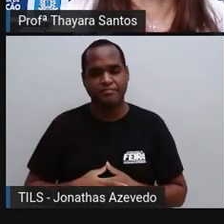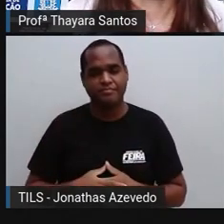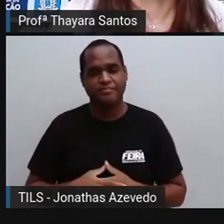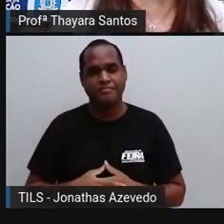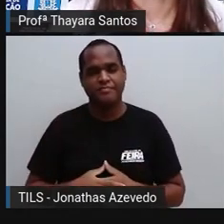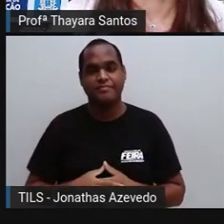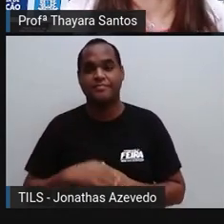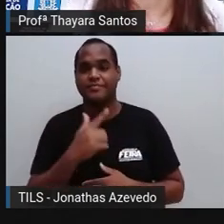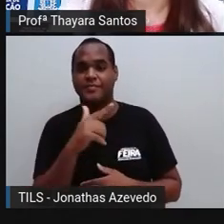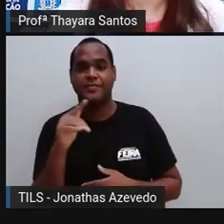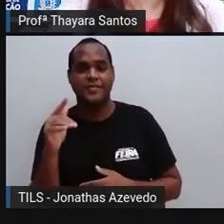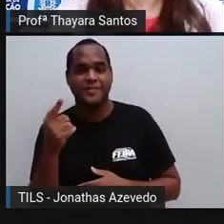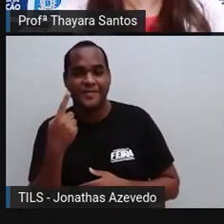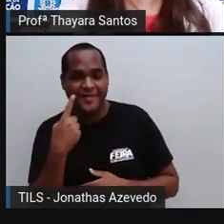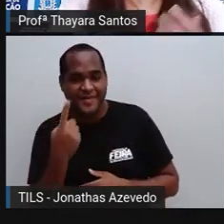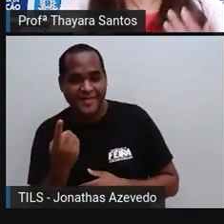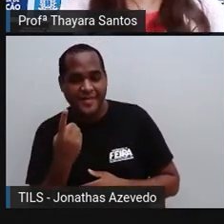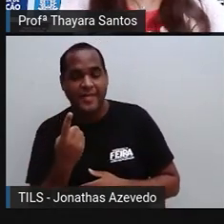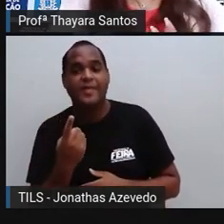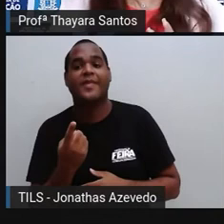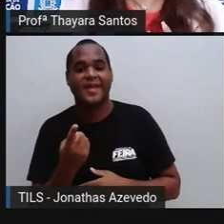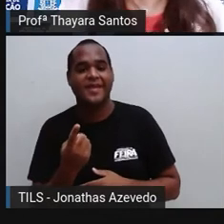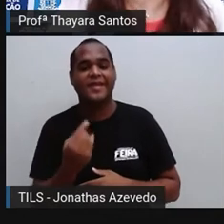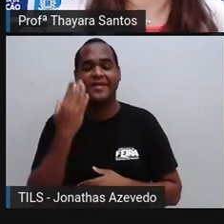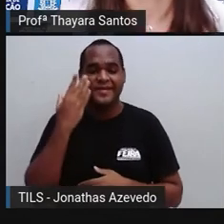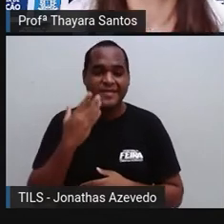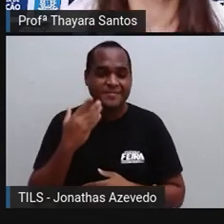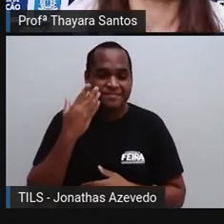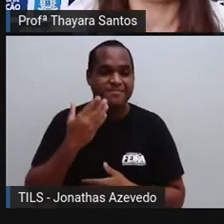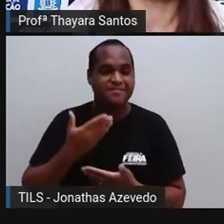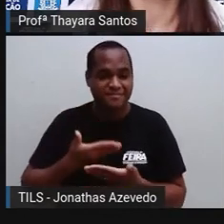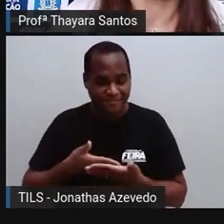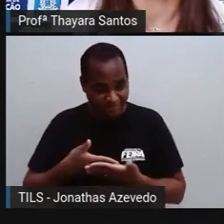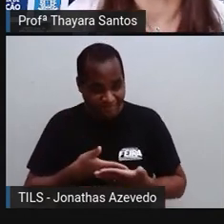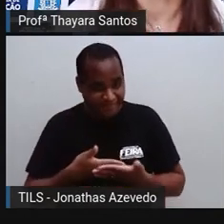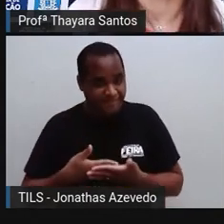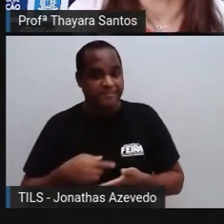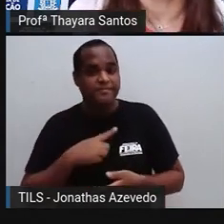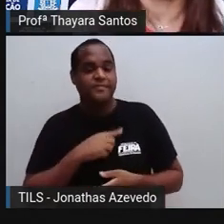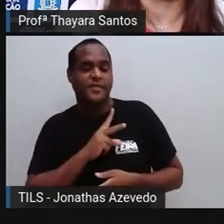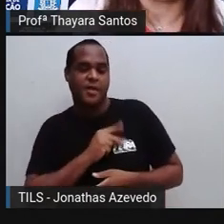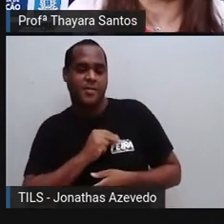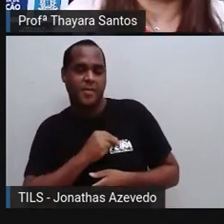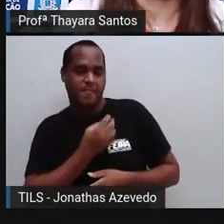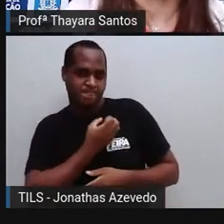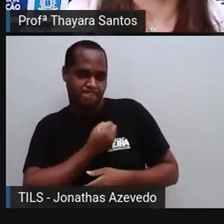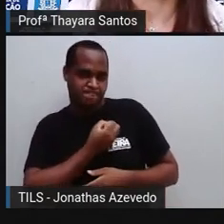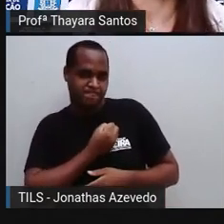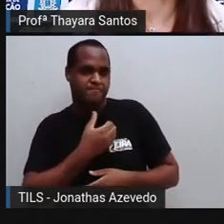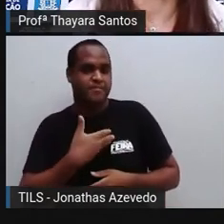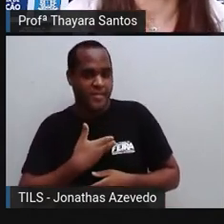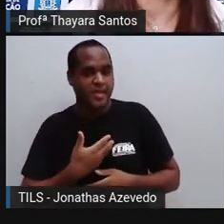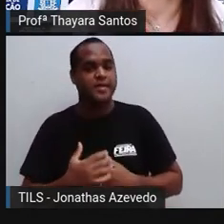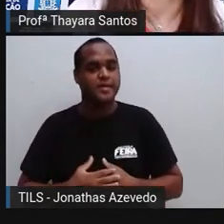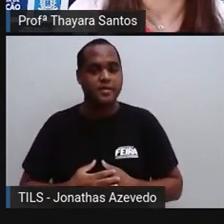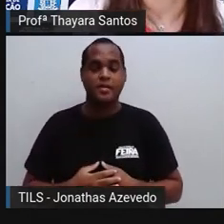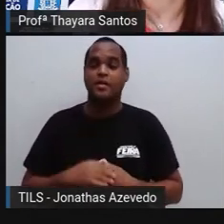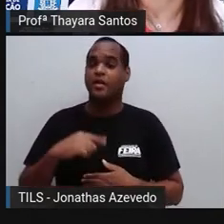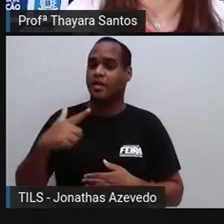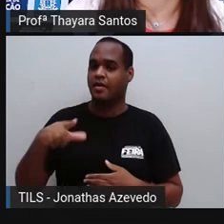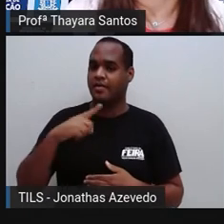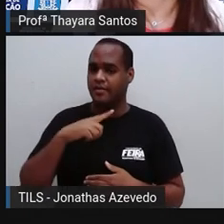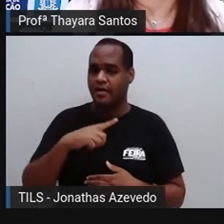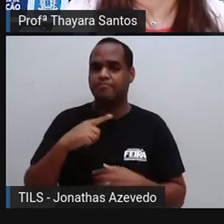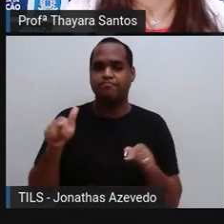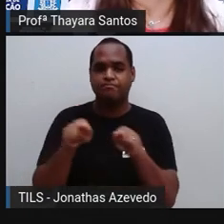A prolactina é um hormônio que vai estimular as glândulas mamárias a produzirem o leite e no caso dos peixes, ele